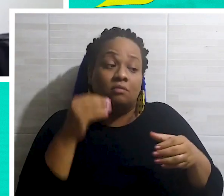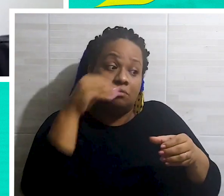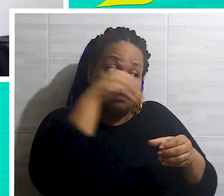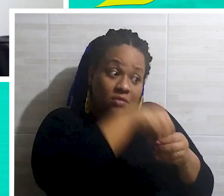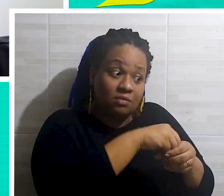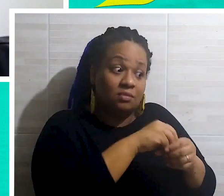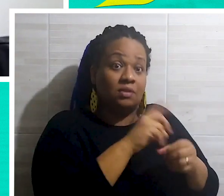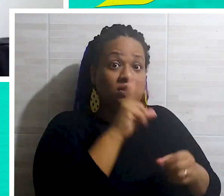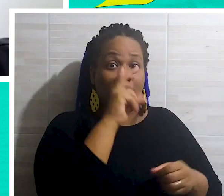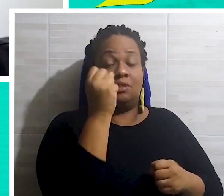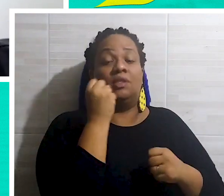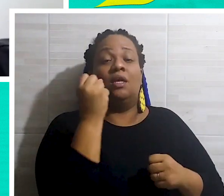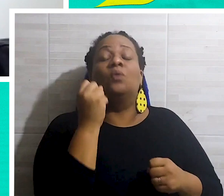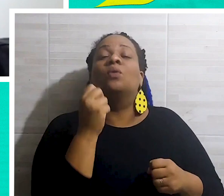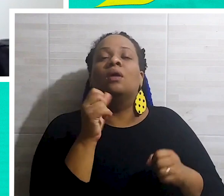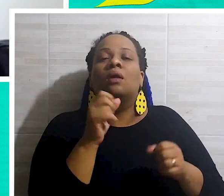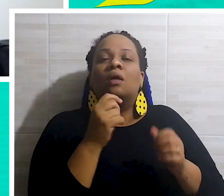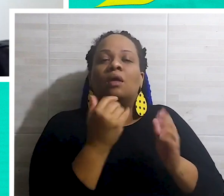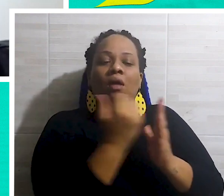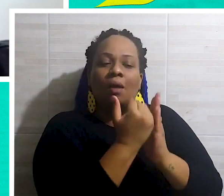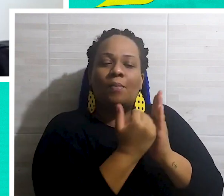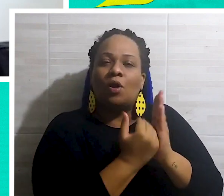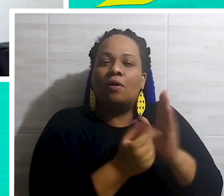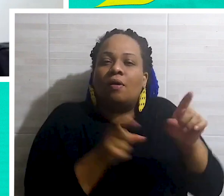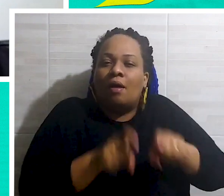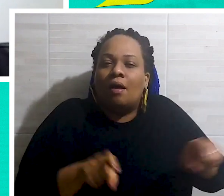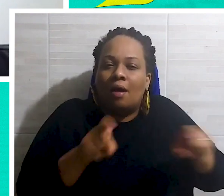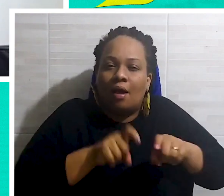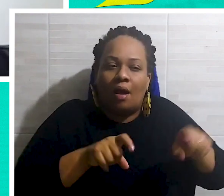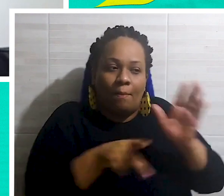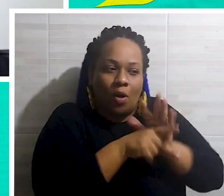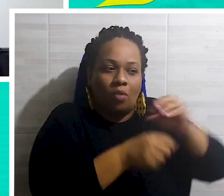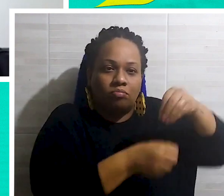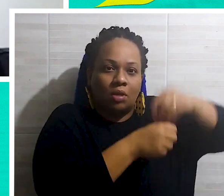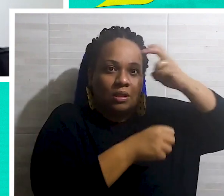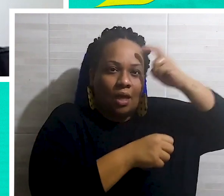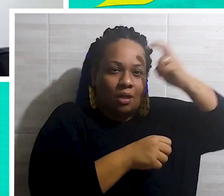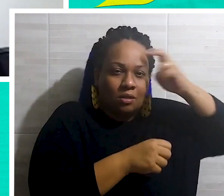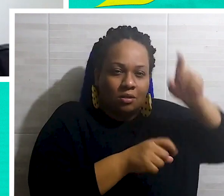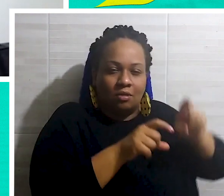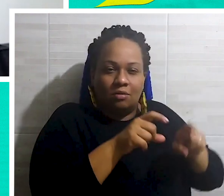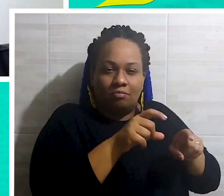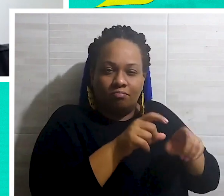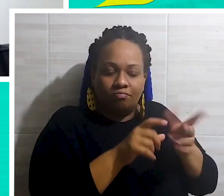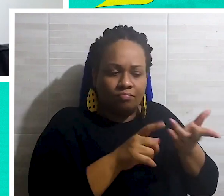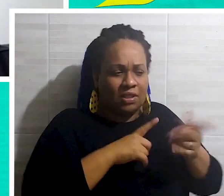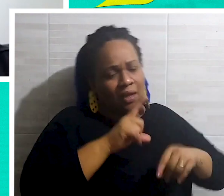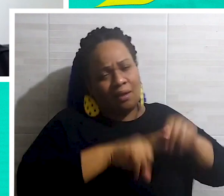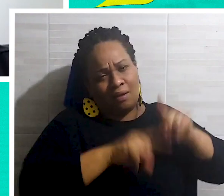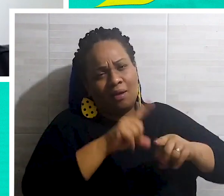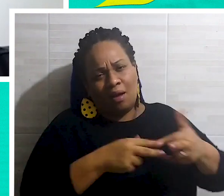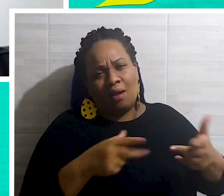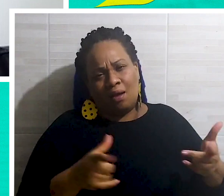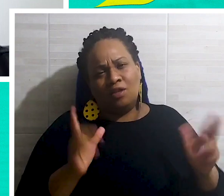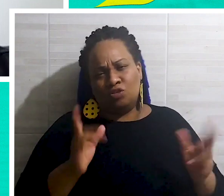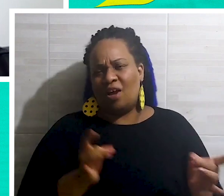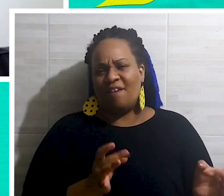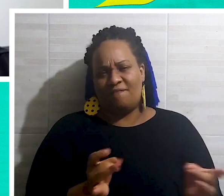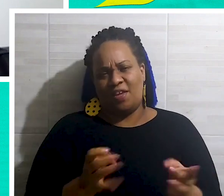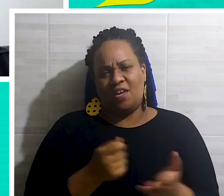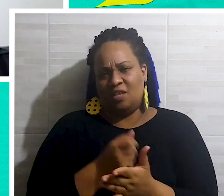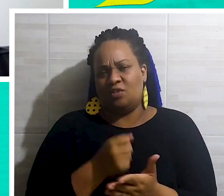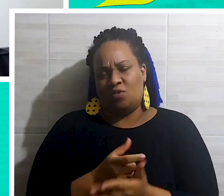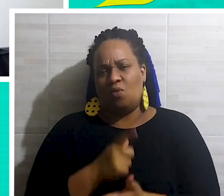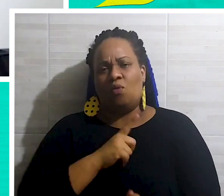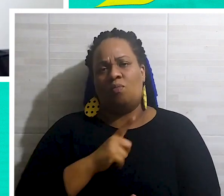O serve dele vai ser o software, né? É o que vai fazer, realmente, toda a parte da inteligência. Os equipamentos que a gente vai utilizar são os equipamentos que já